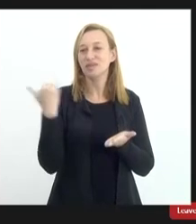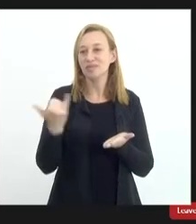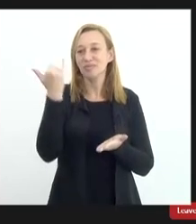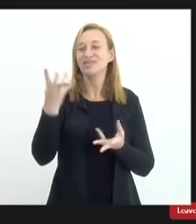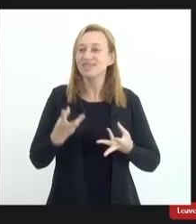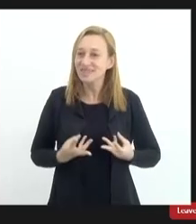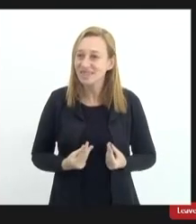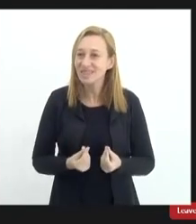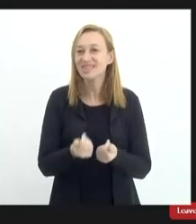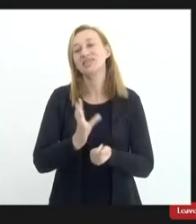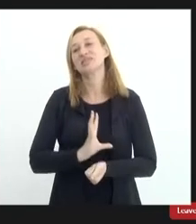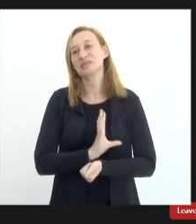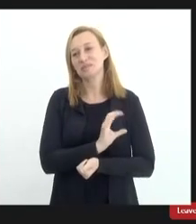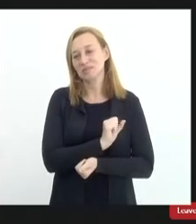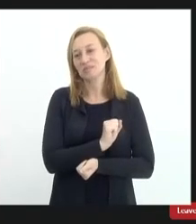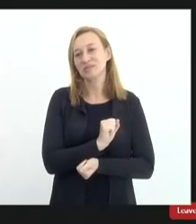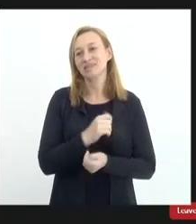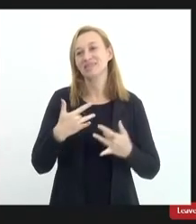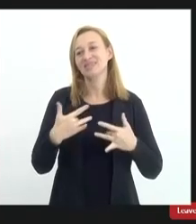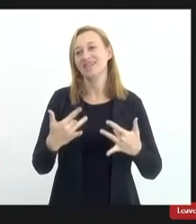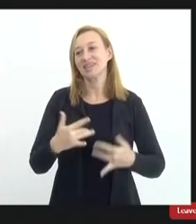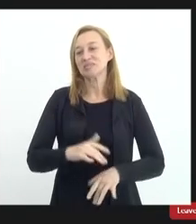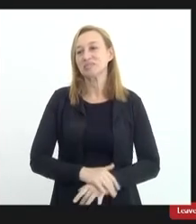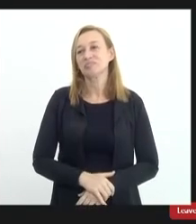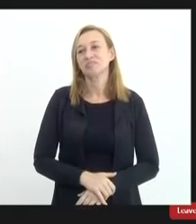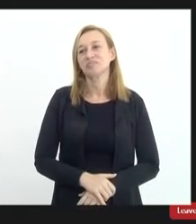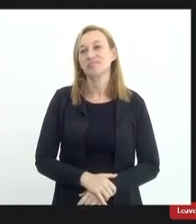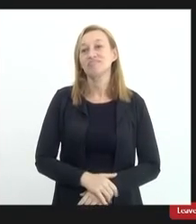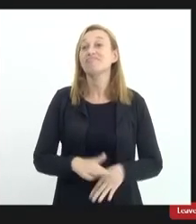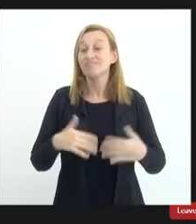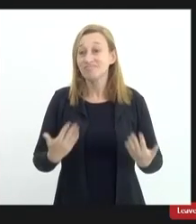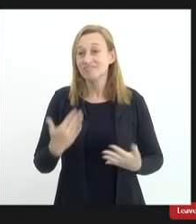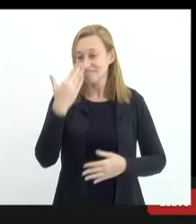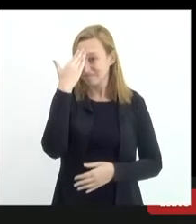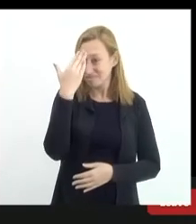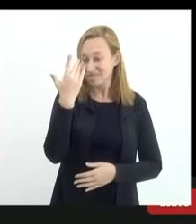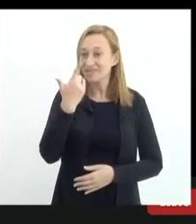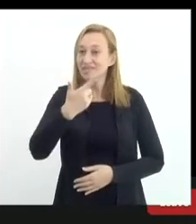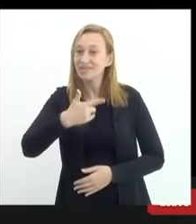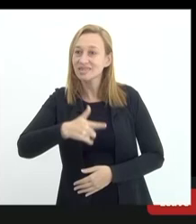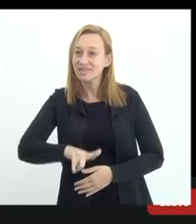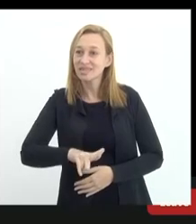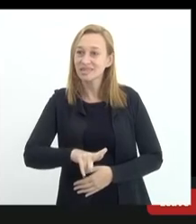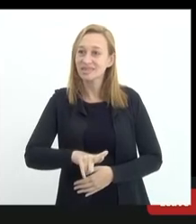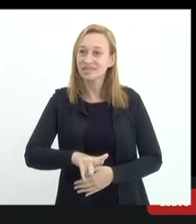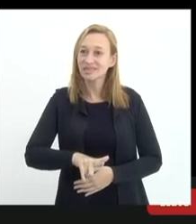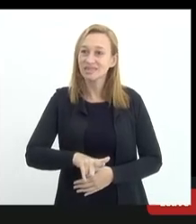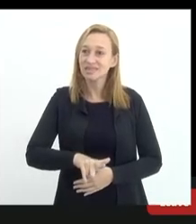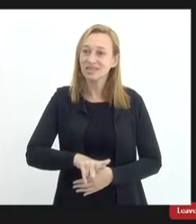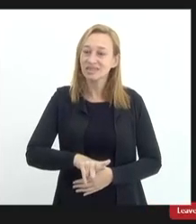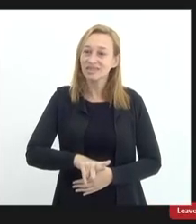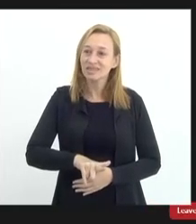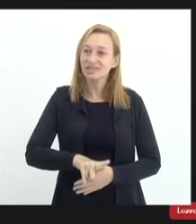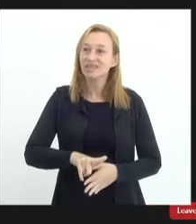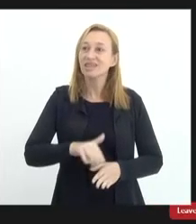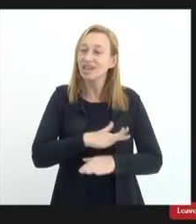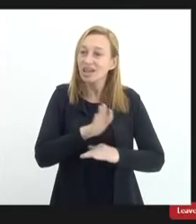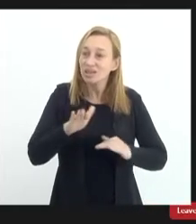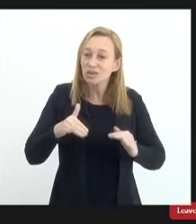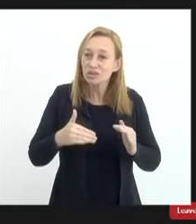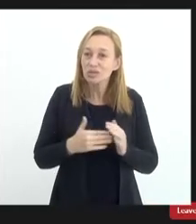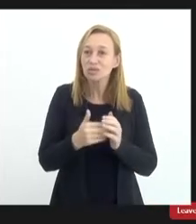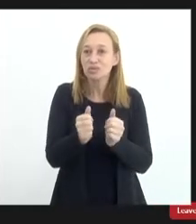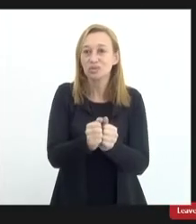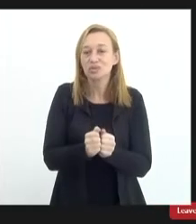sensível tão amorosa tão solidária então agradecendo mais uma vez a todos que estão